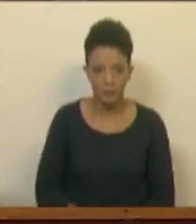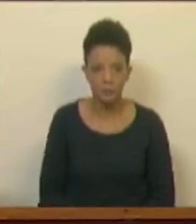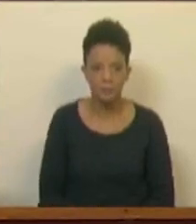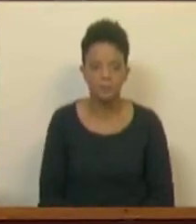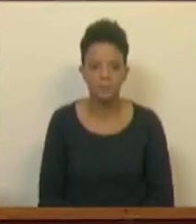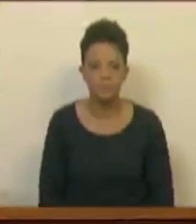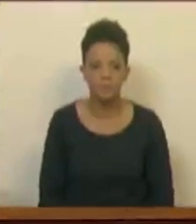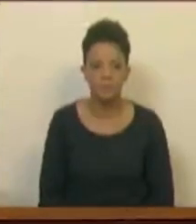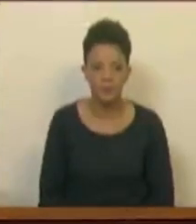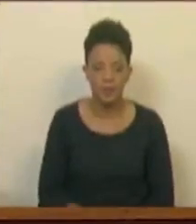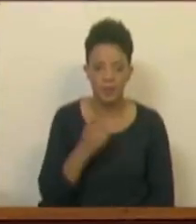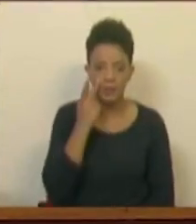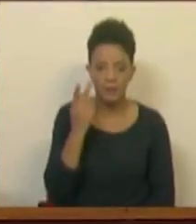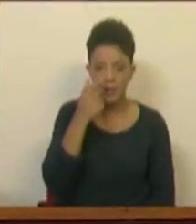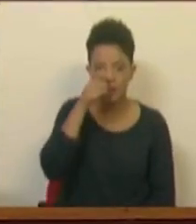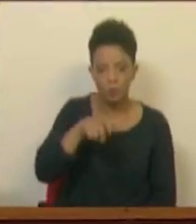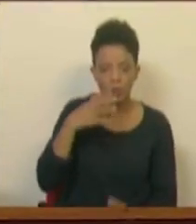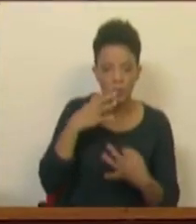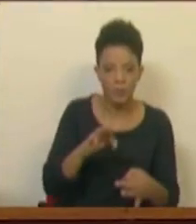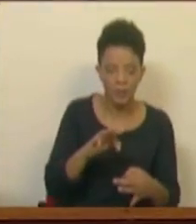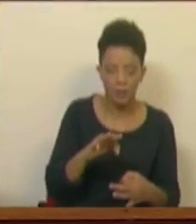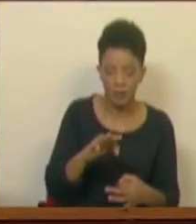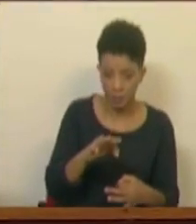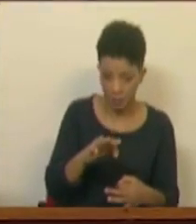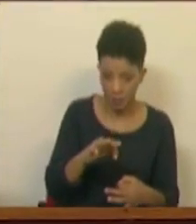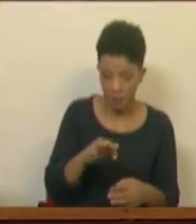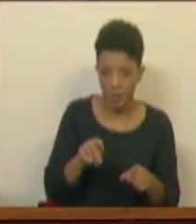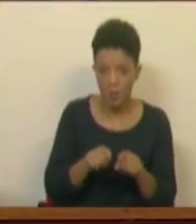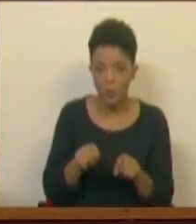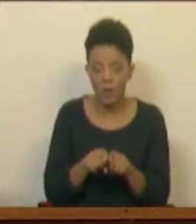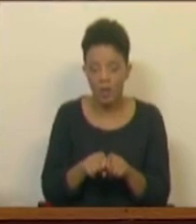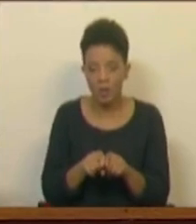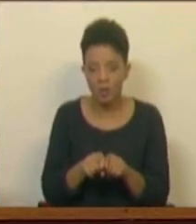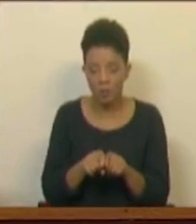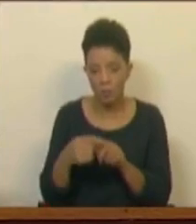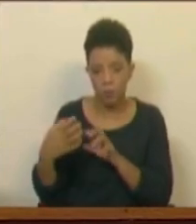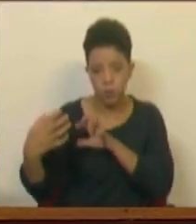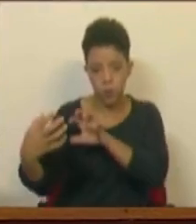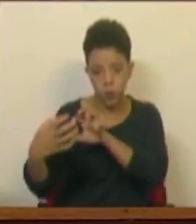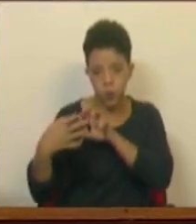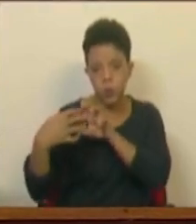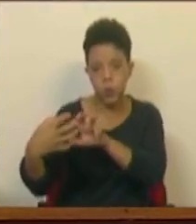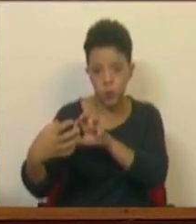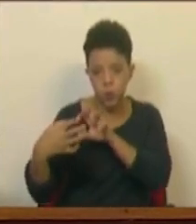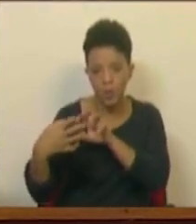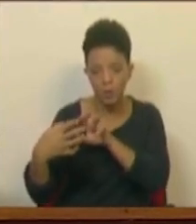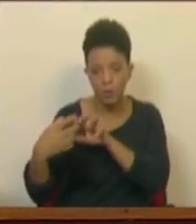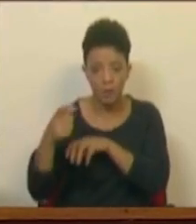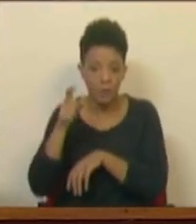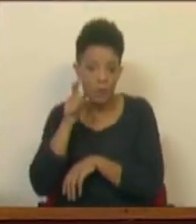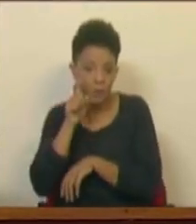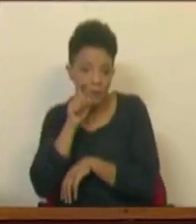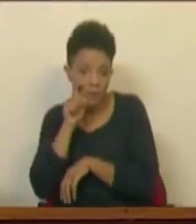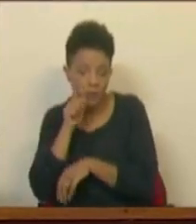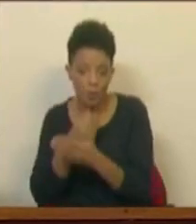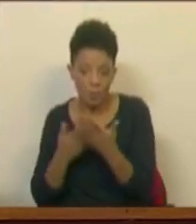Simplificar a vida das pessoas não significa entrar numa briga estéril entre quem é defensor sempre